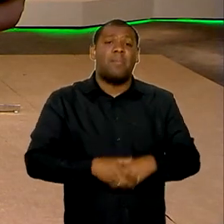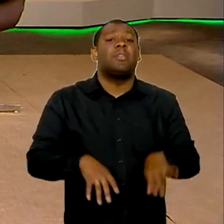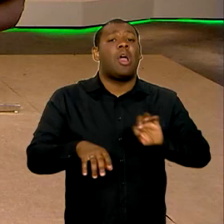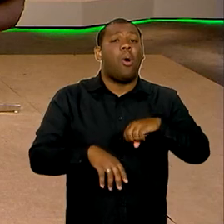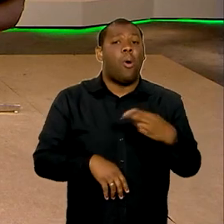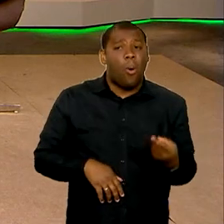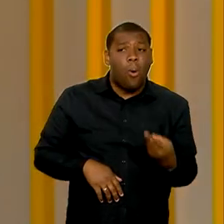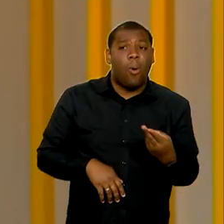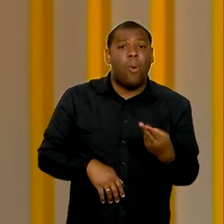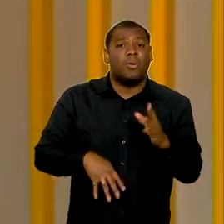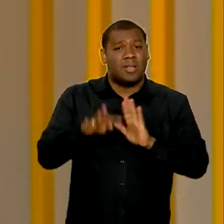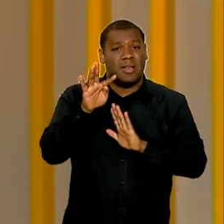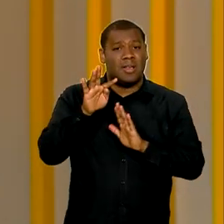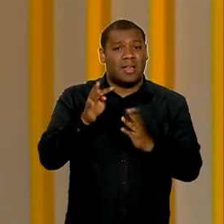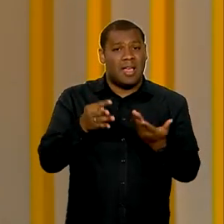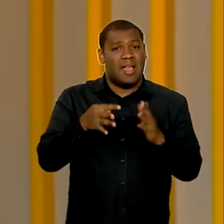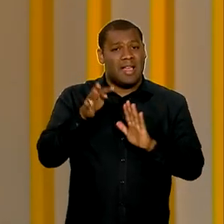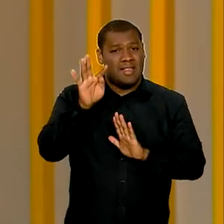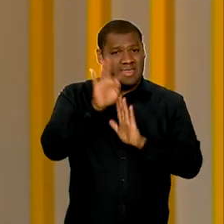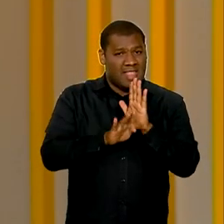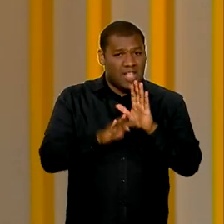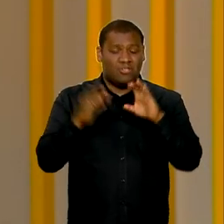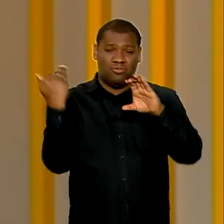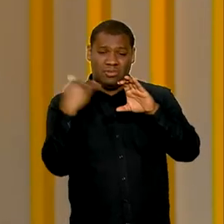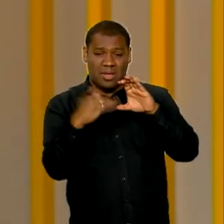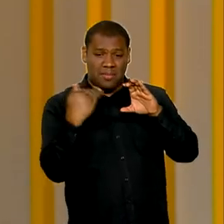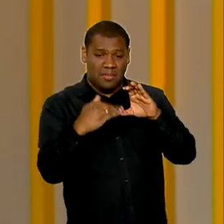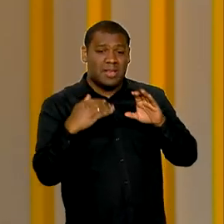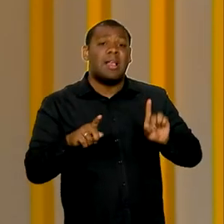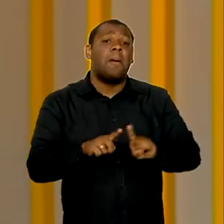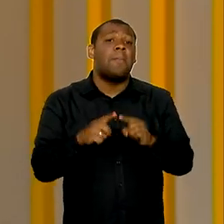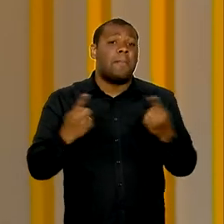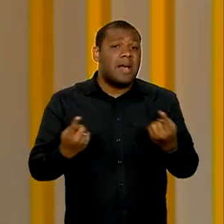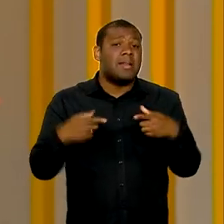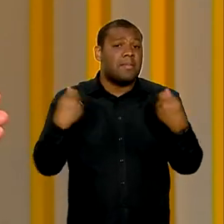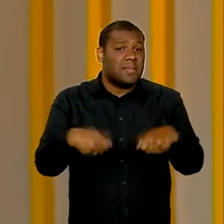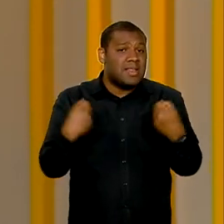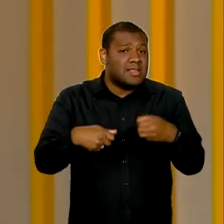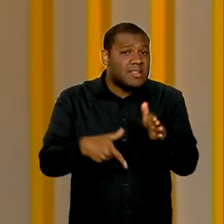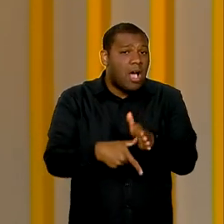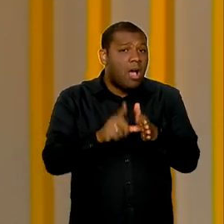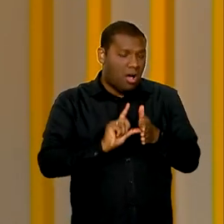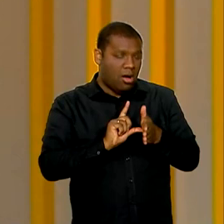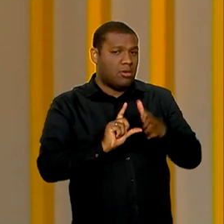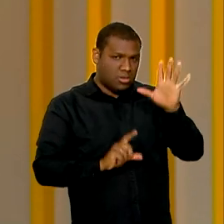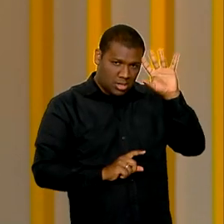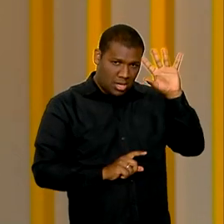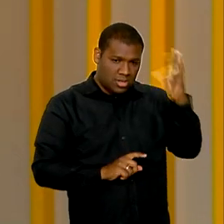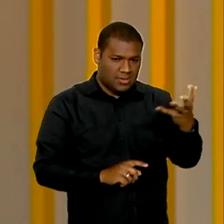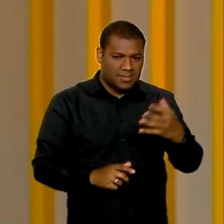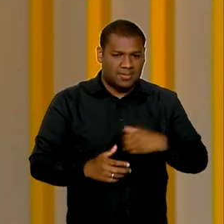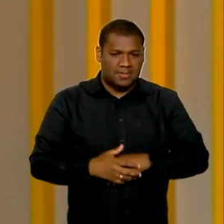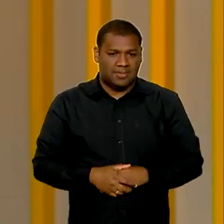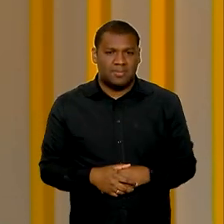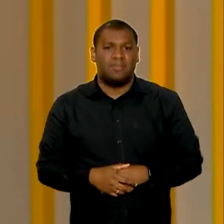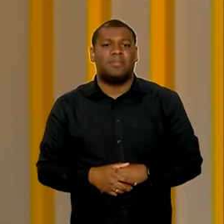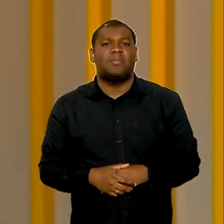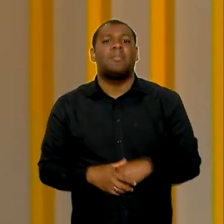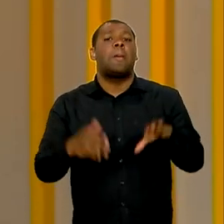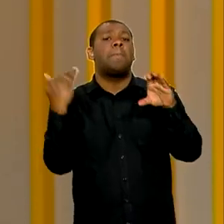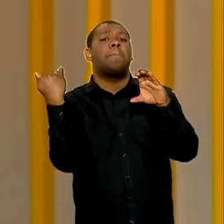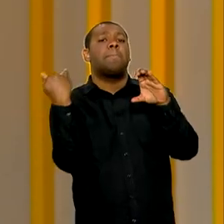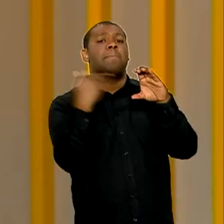mensagem de texto, só que é necessário que as pessoas tomem uma medida que é, por exemplo, no caso do SMS,